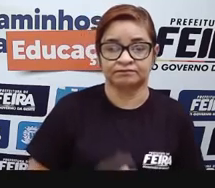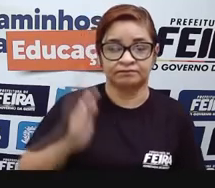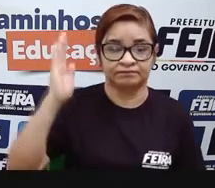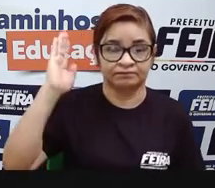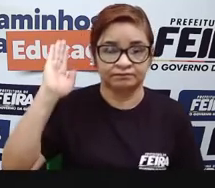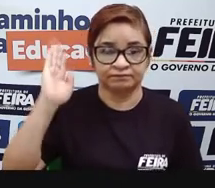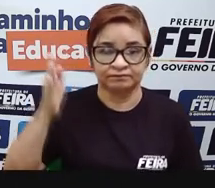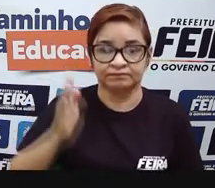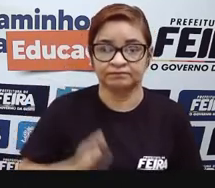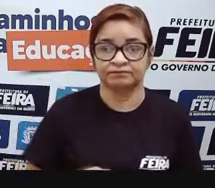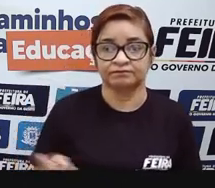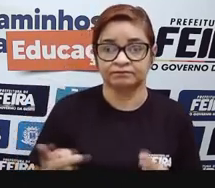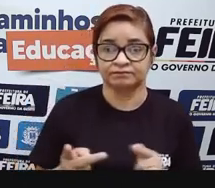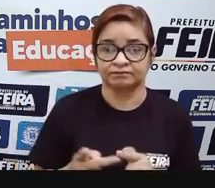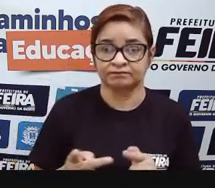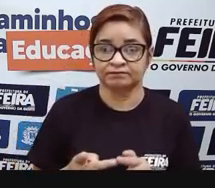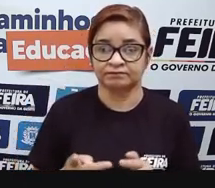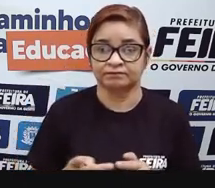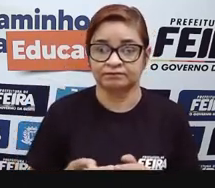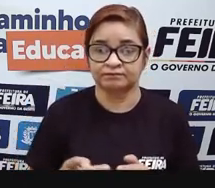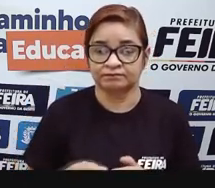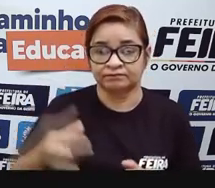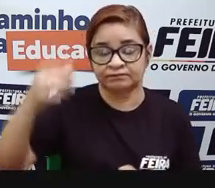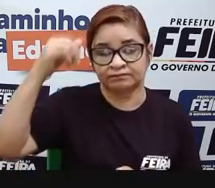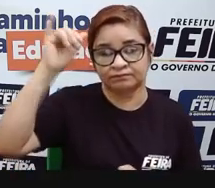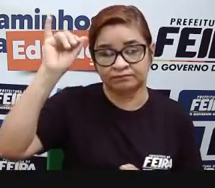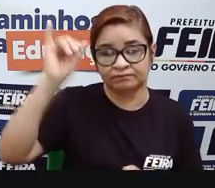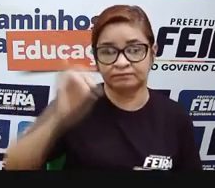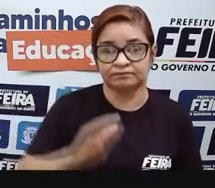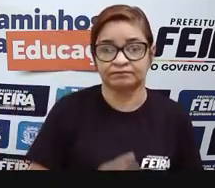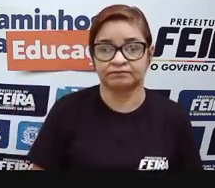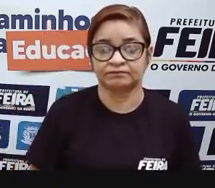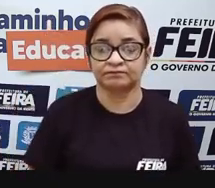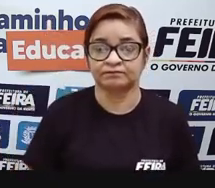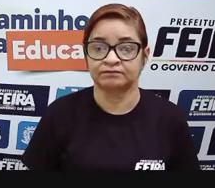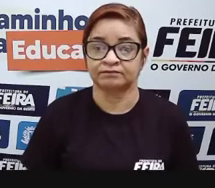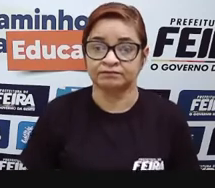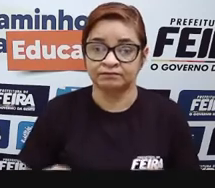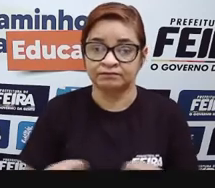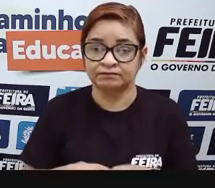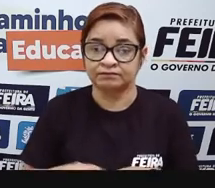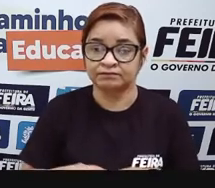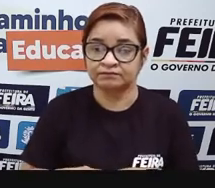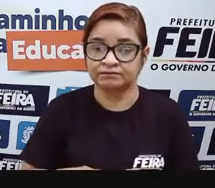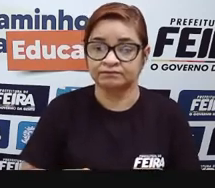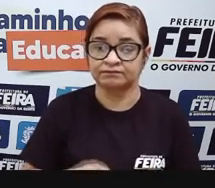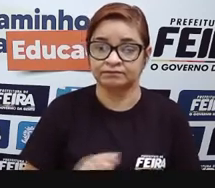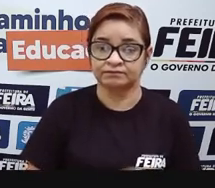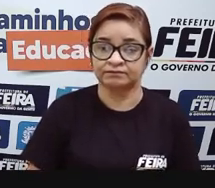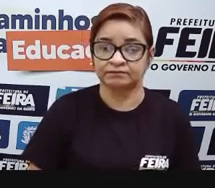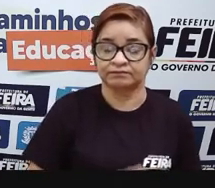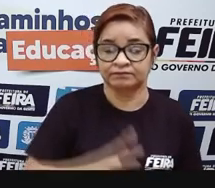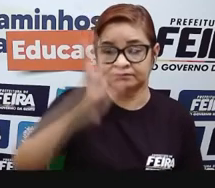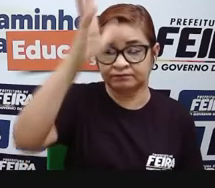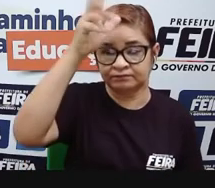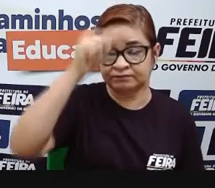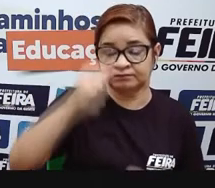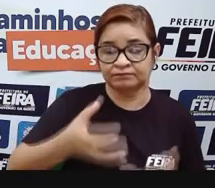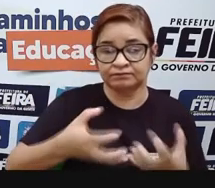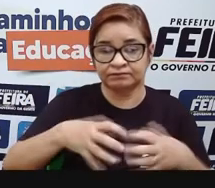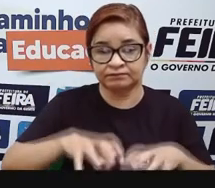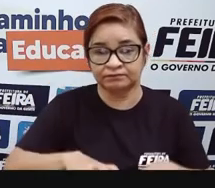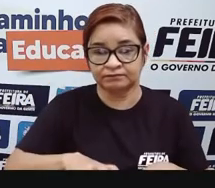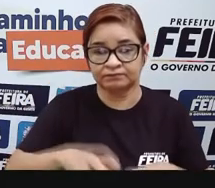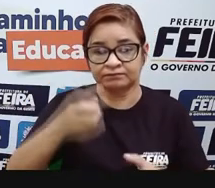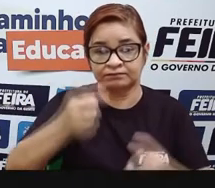E, segunda posição, de equinos e coelhos. A cidade também é uma grande produtora, como eu falei para vocês, de ovos e de leite de